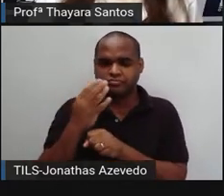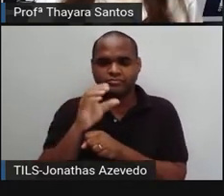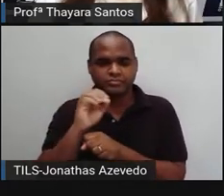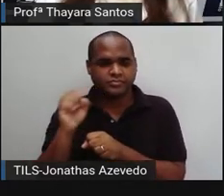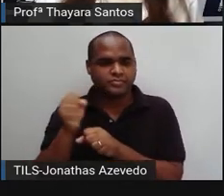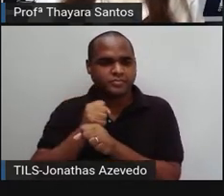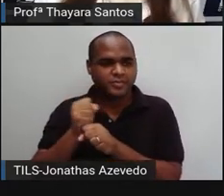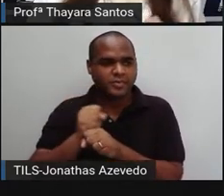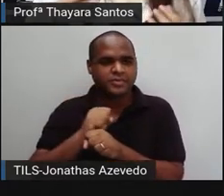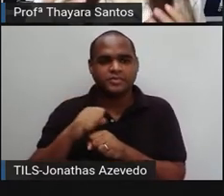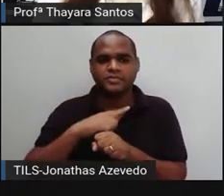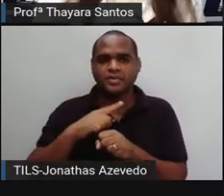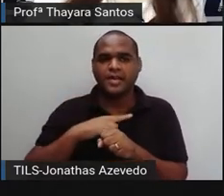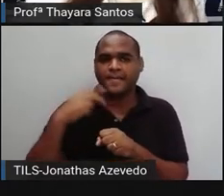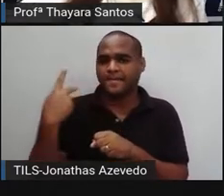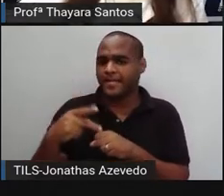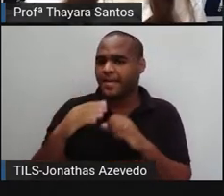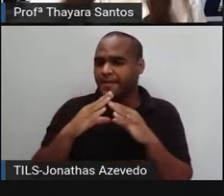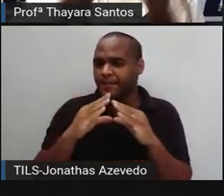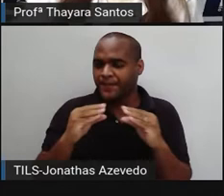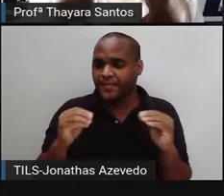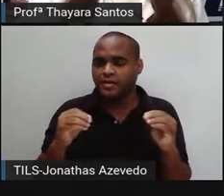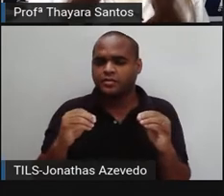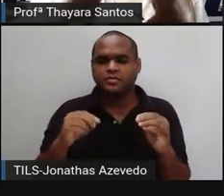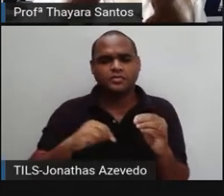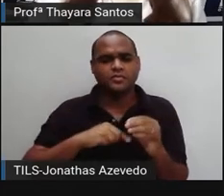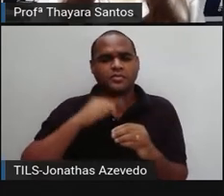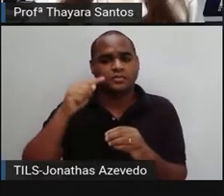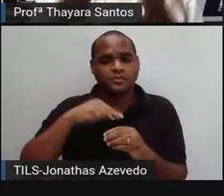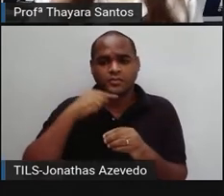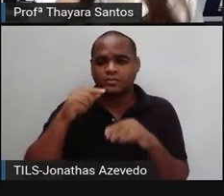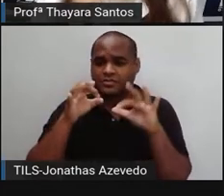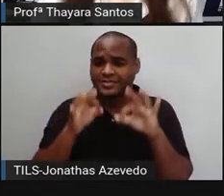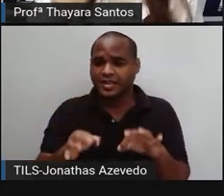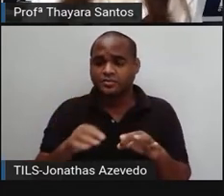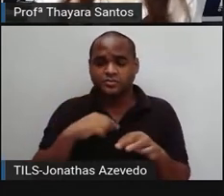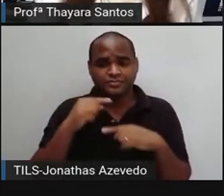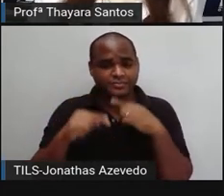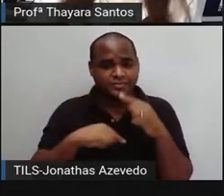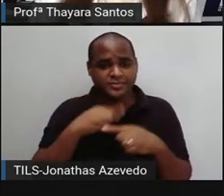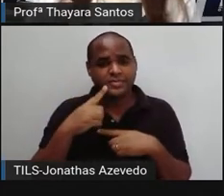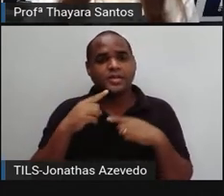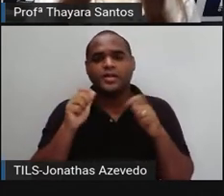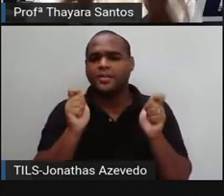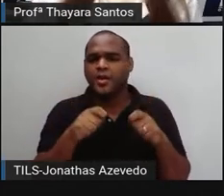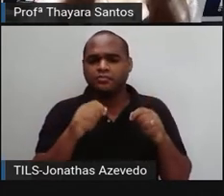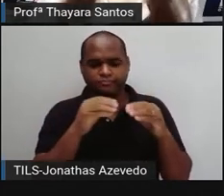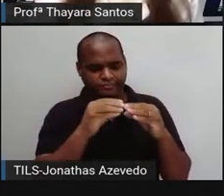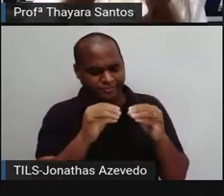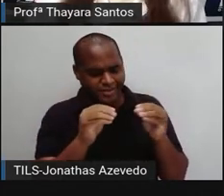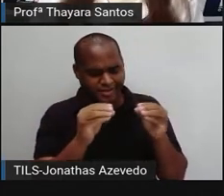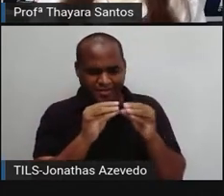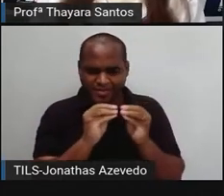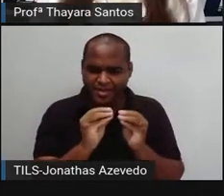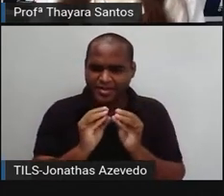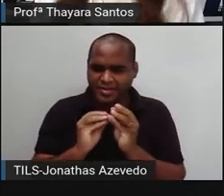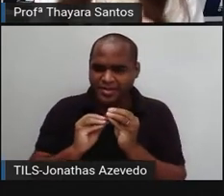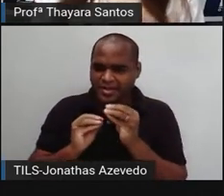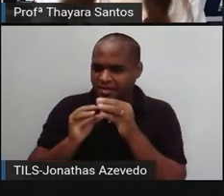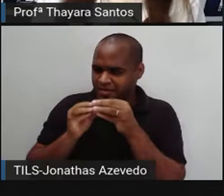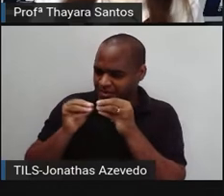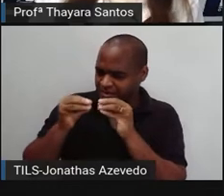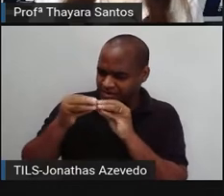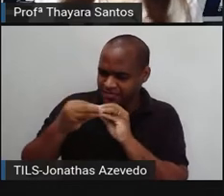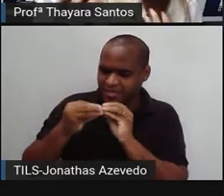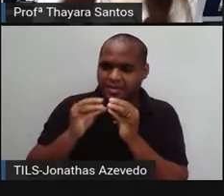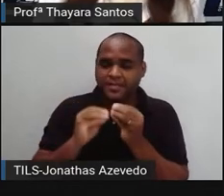na natureza. Enquanto ele não consegue se decompor, ele vai se partindo em partículas cada vez menores. E